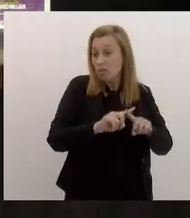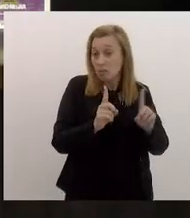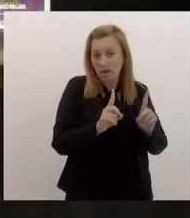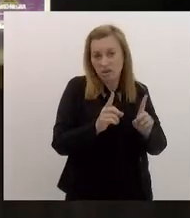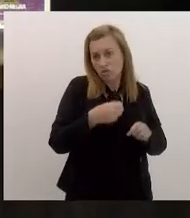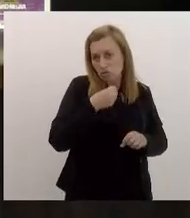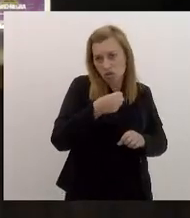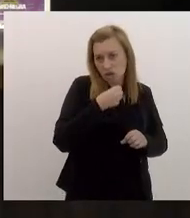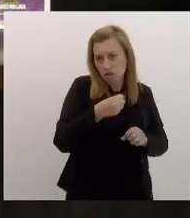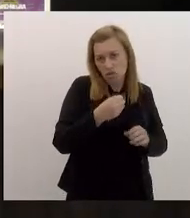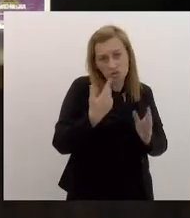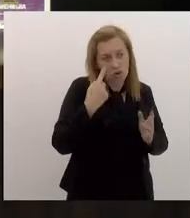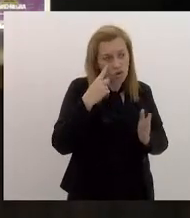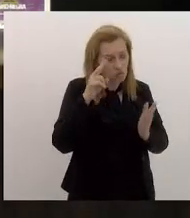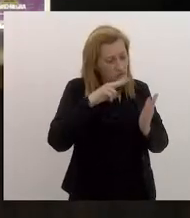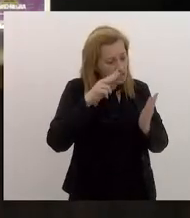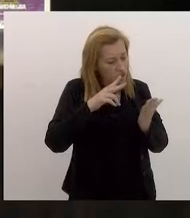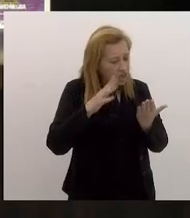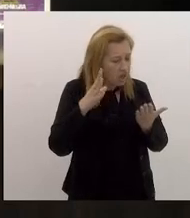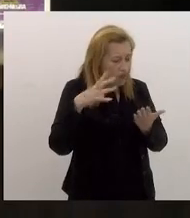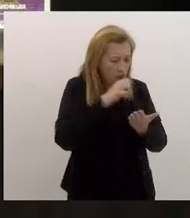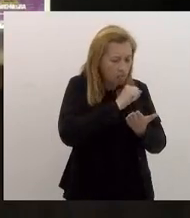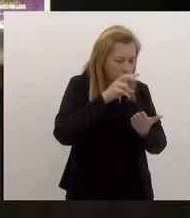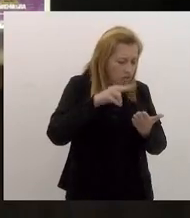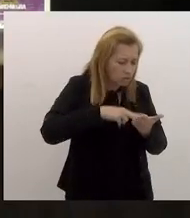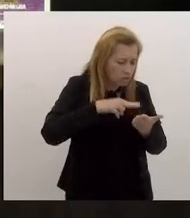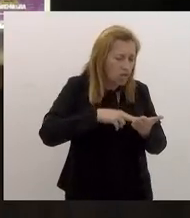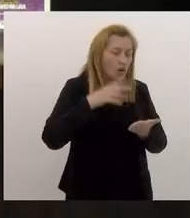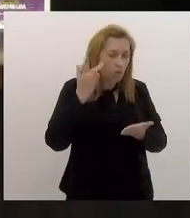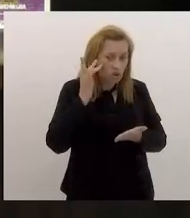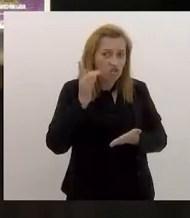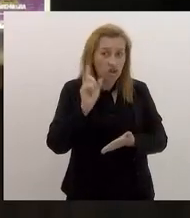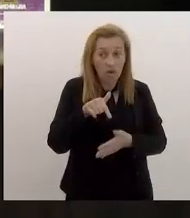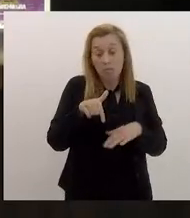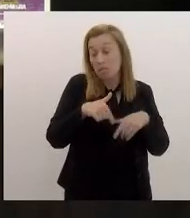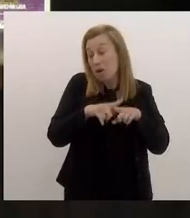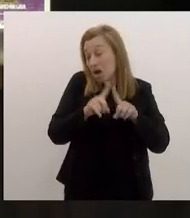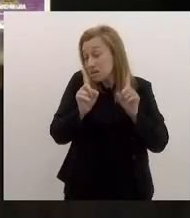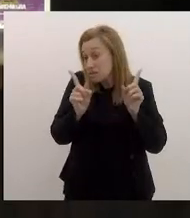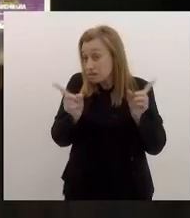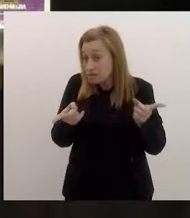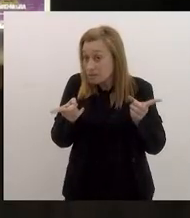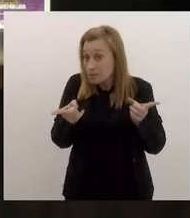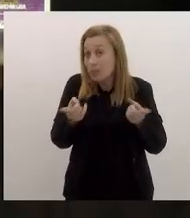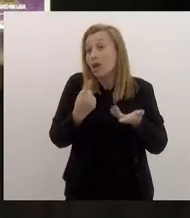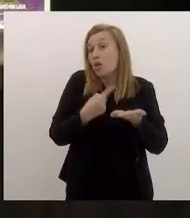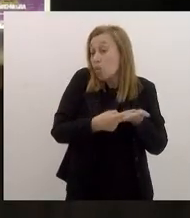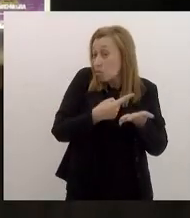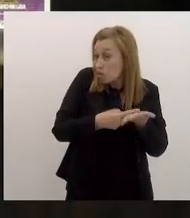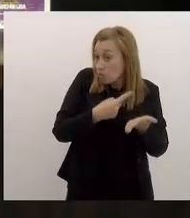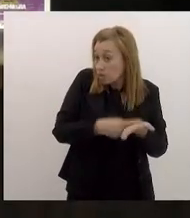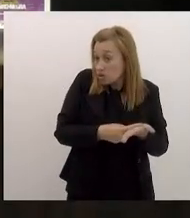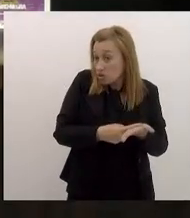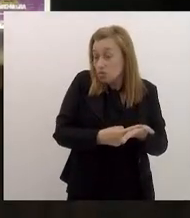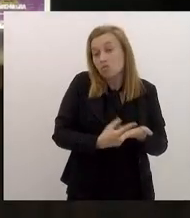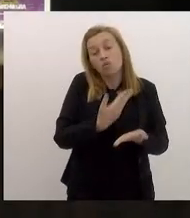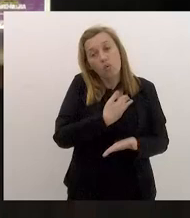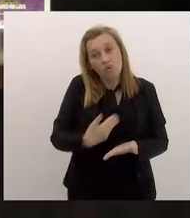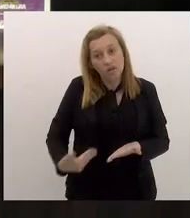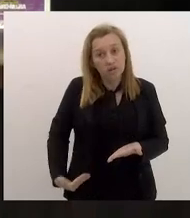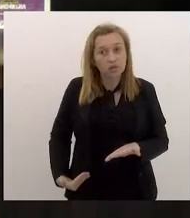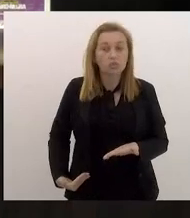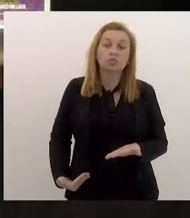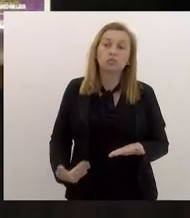o jornalista, passei rapidamente a vista aqui, acho que é isso. Mas, tem um compromisso do governador